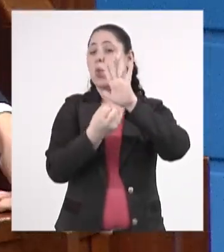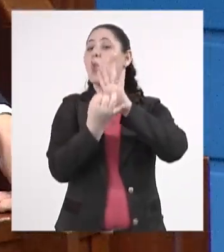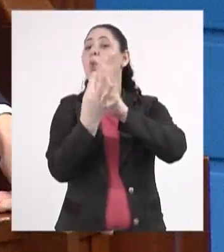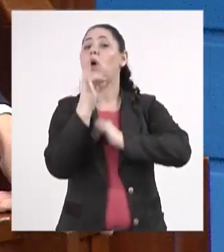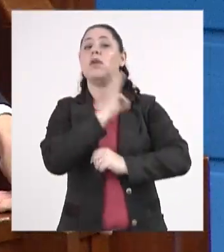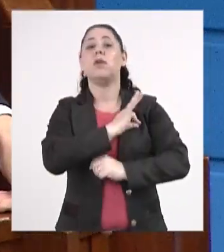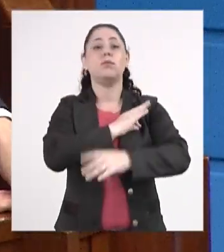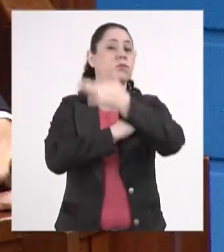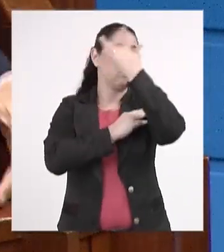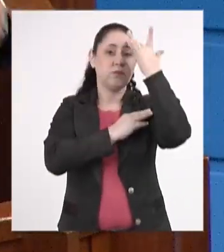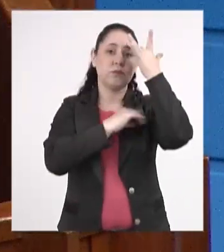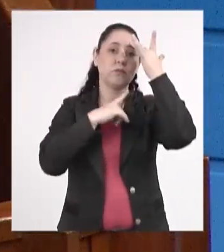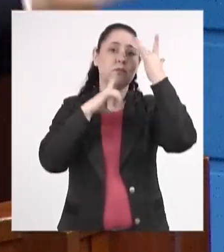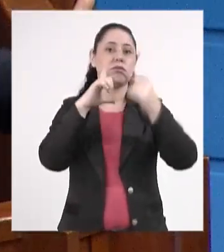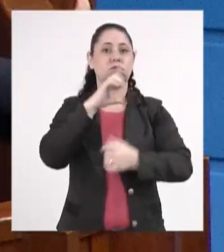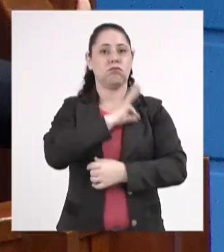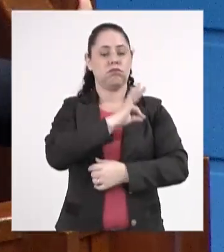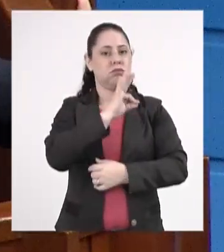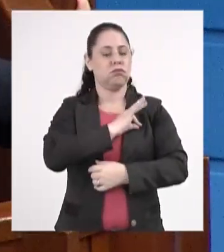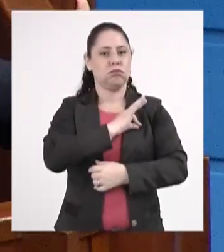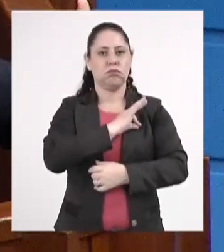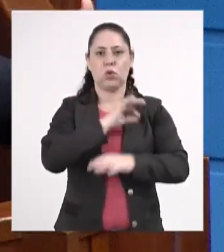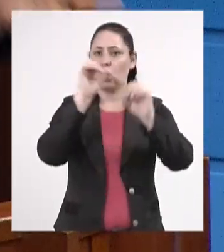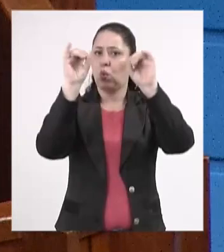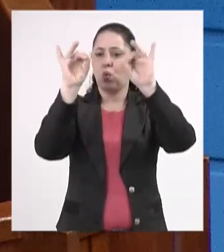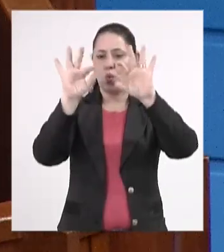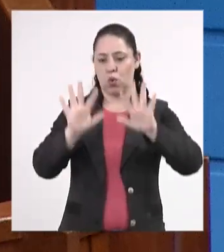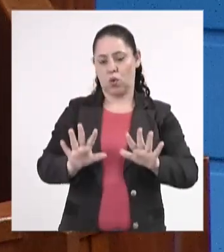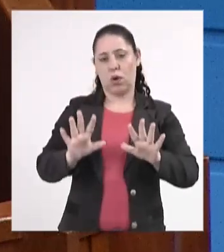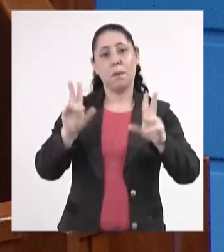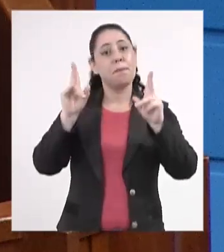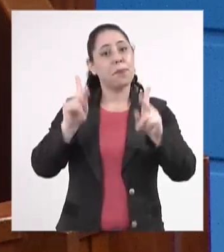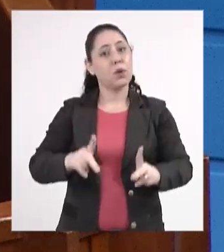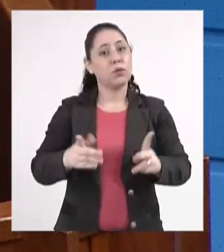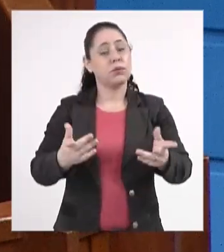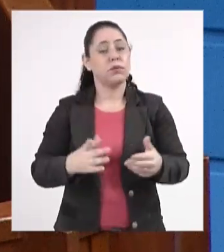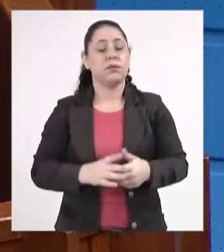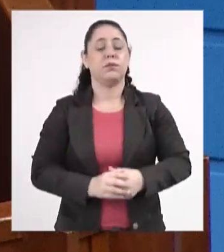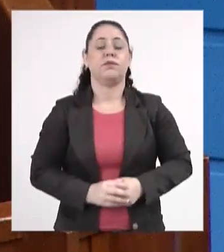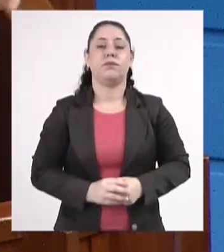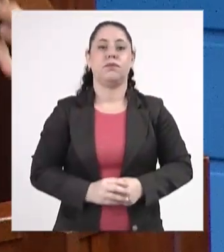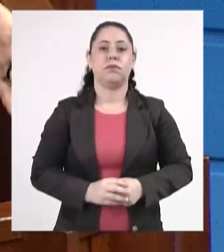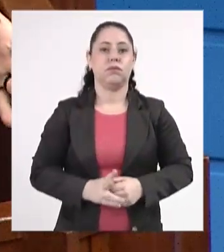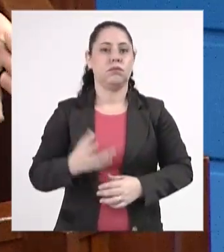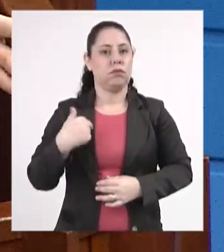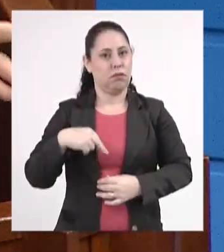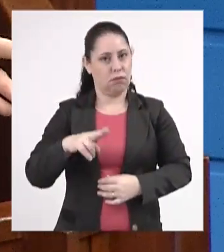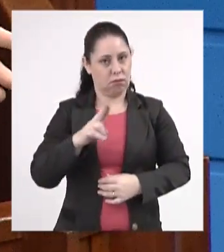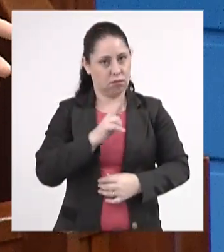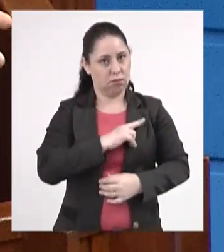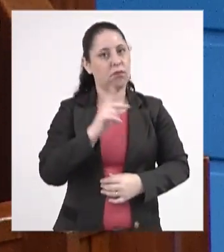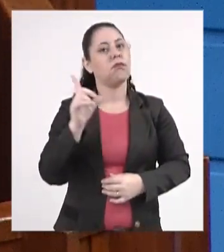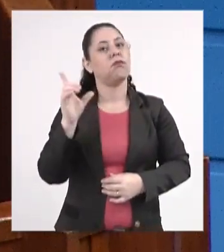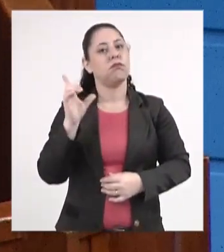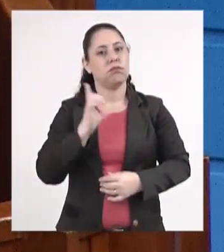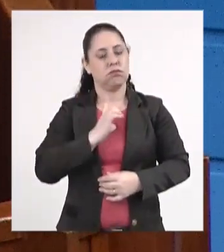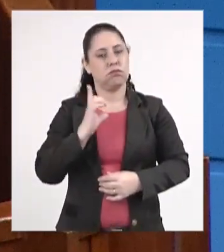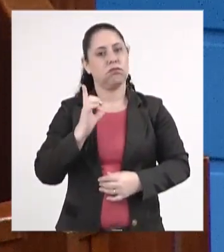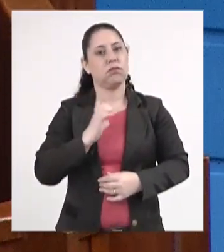pessoa ganha. São atos públicos, públicos. Então, nós temos, nós temos